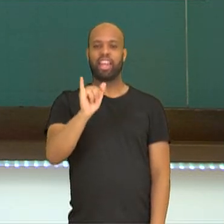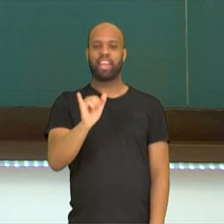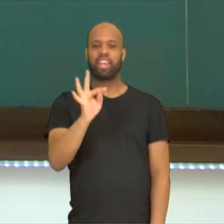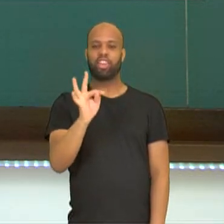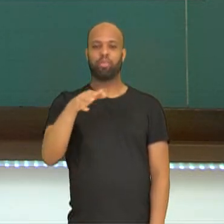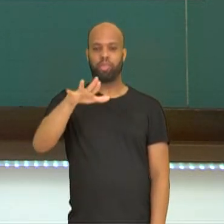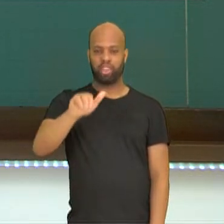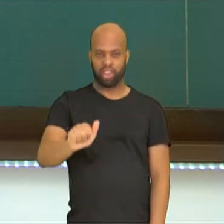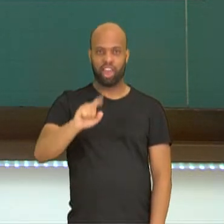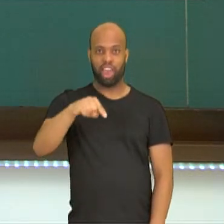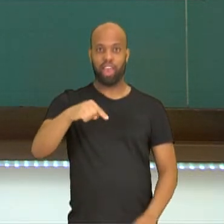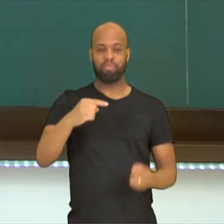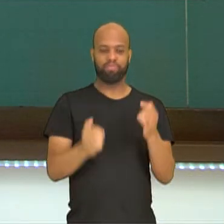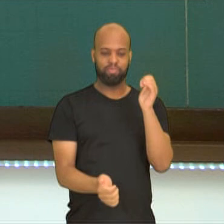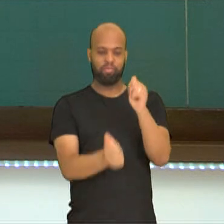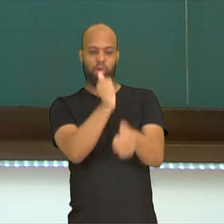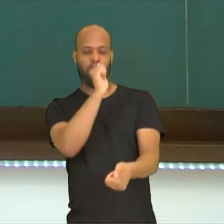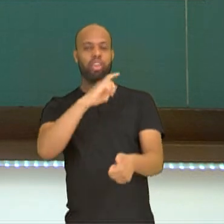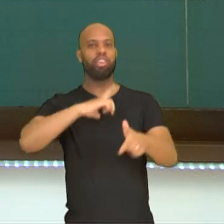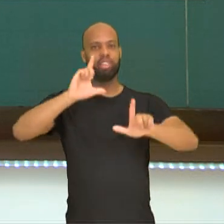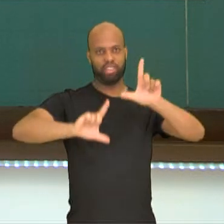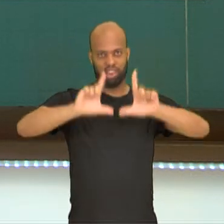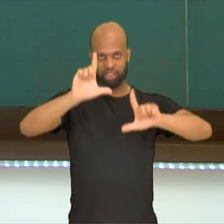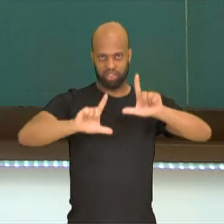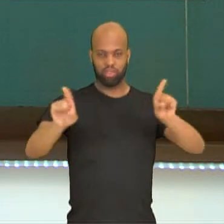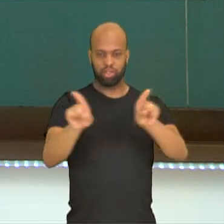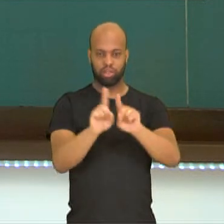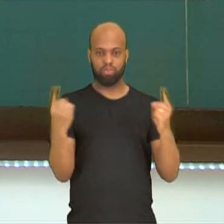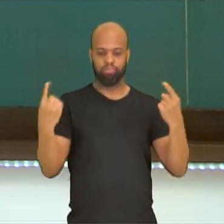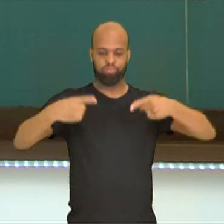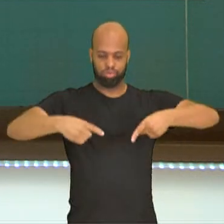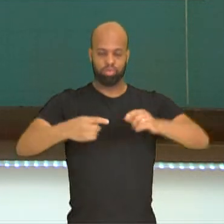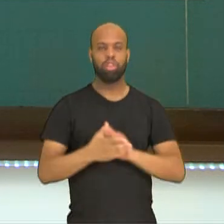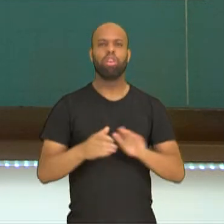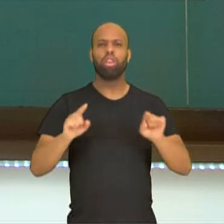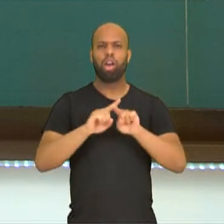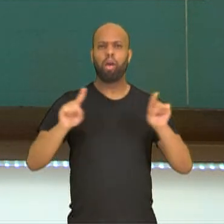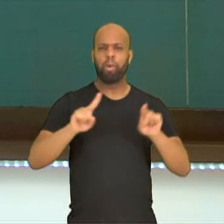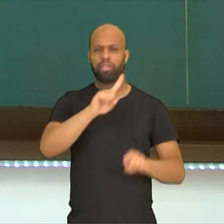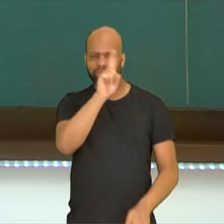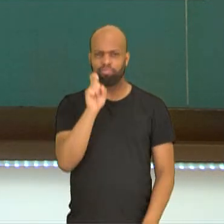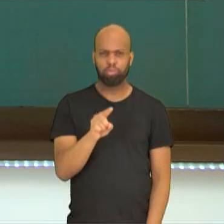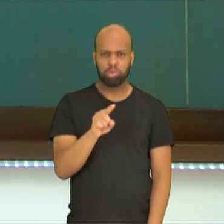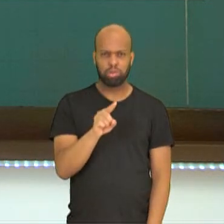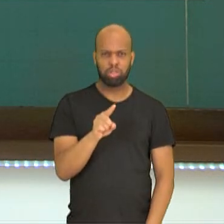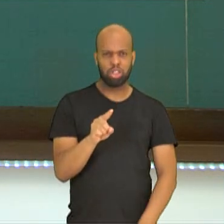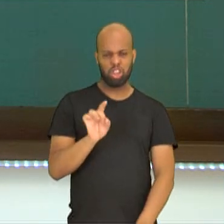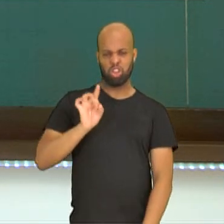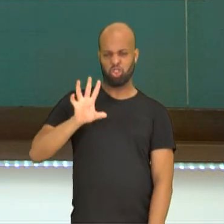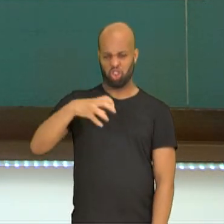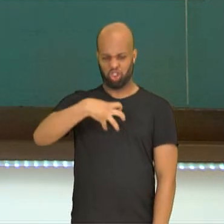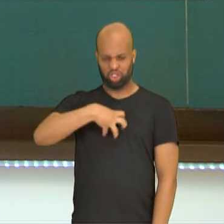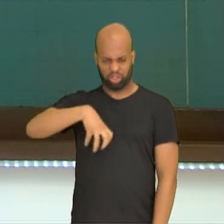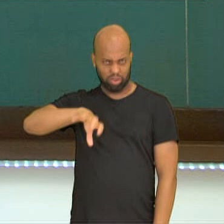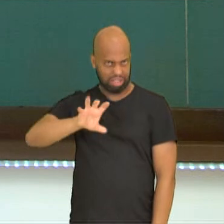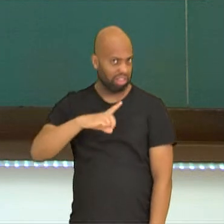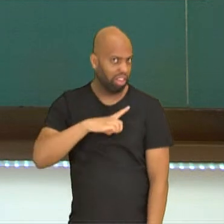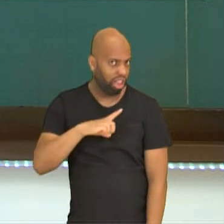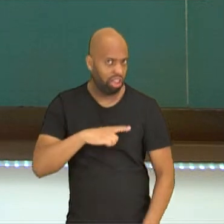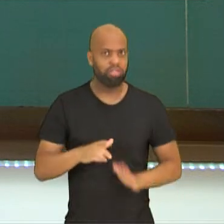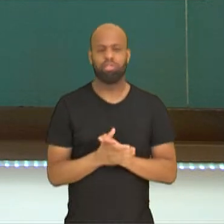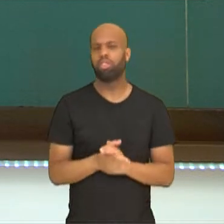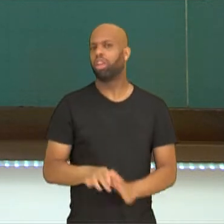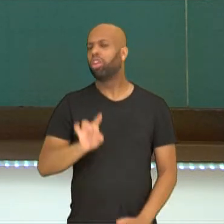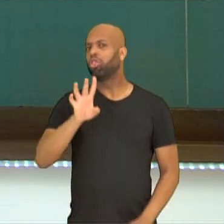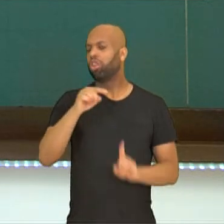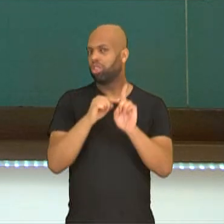mais nesse contexto esportivo, na televisão e em competições. Mas será que é a única forma de ginástica que existe? Será que